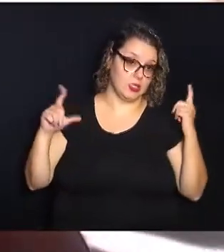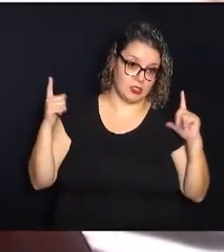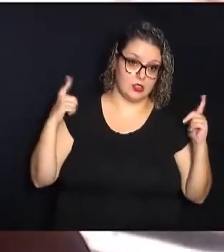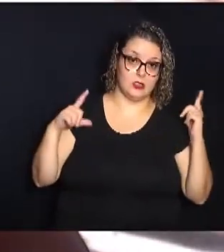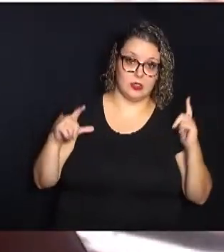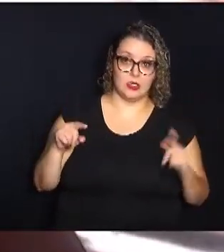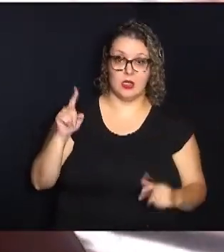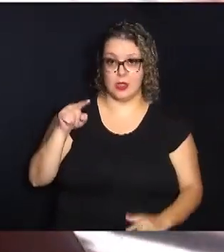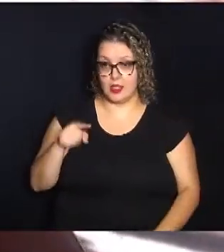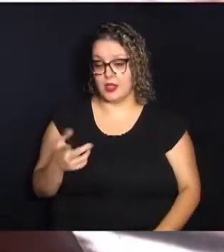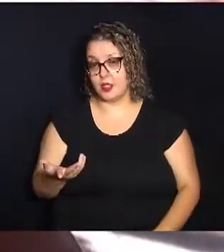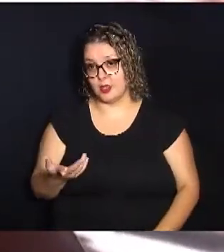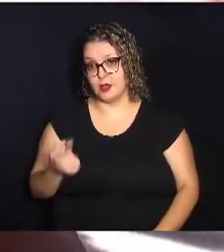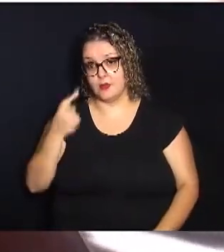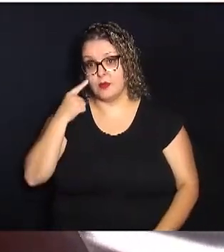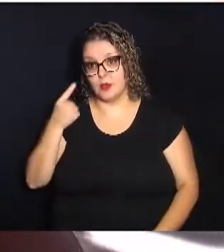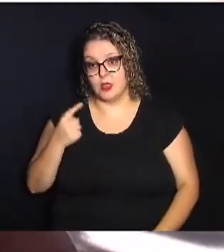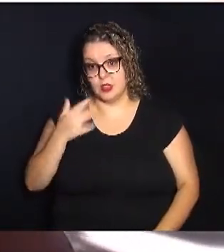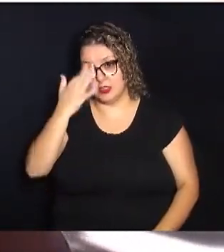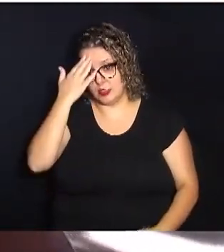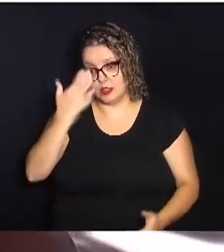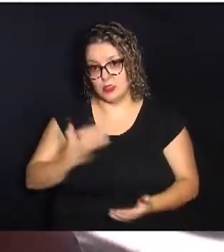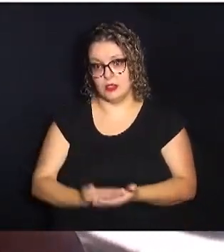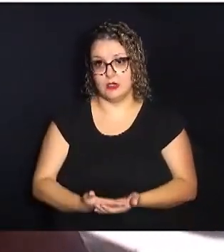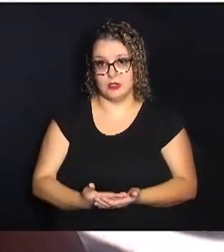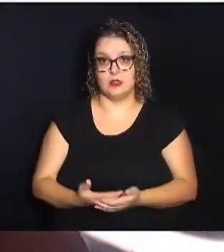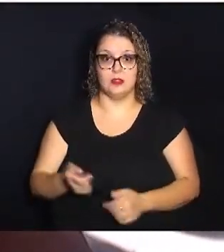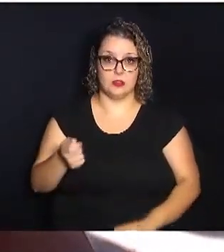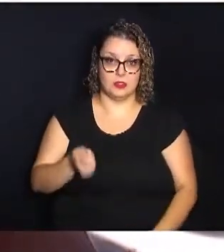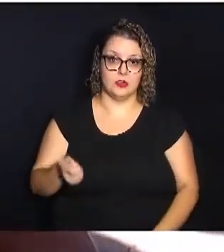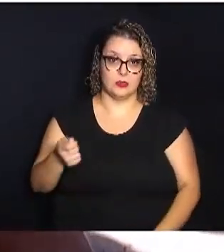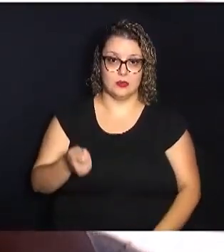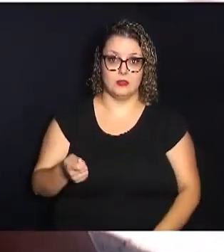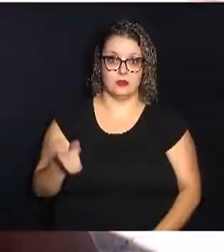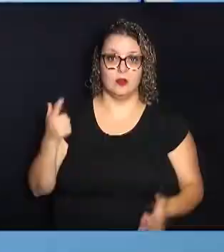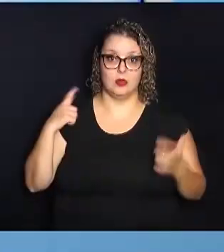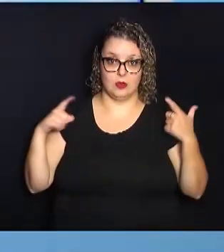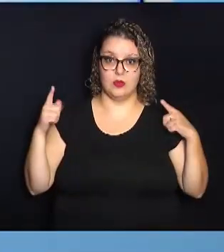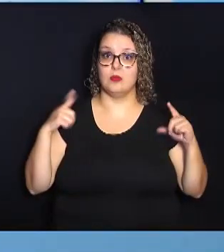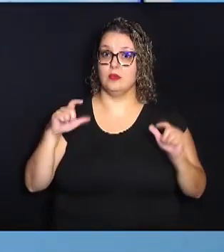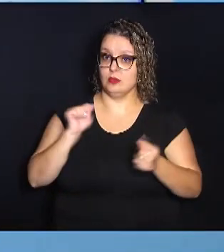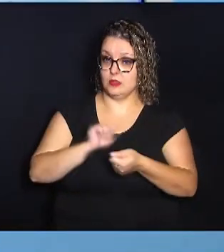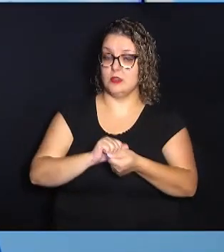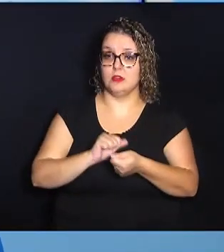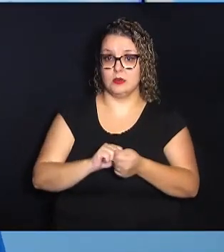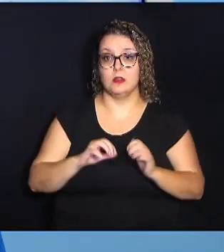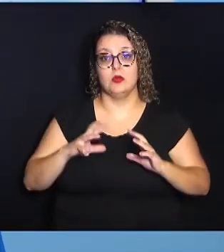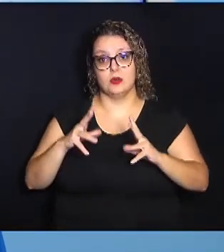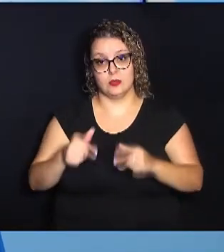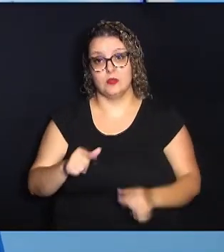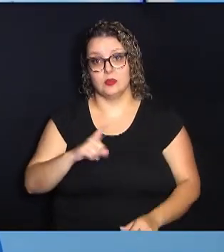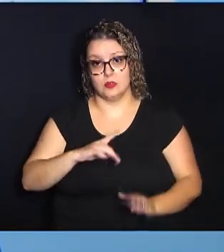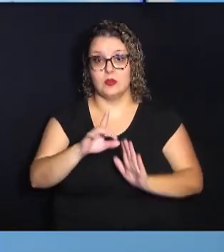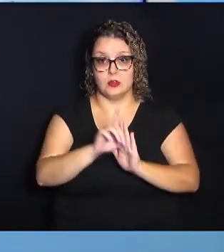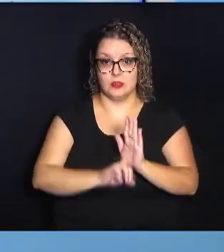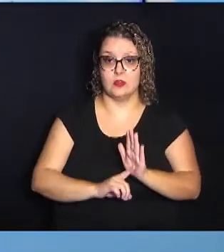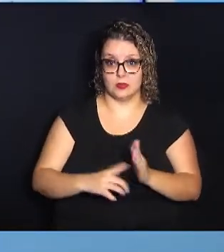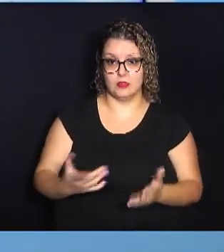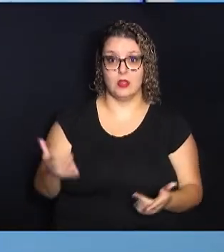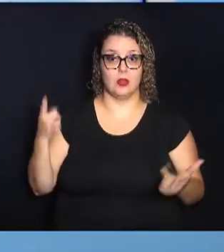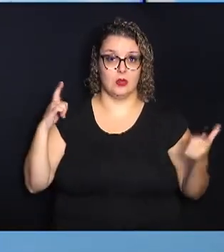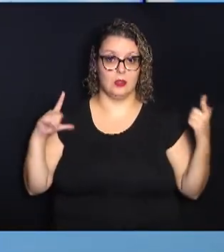que esse é o intuito, eu acredito, da associação. Lazer com qualidade. Todo mundo tem direito ao seu lazer.